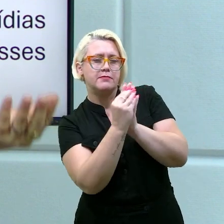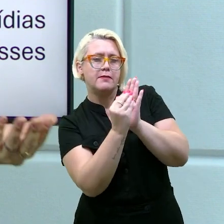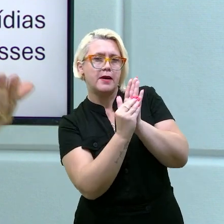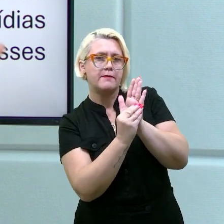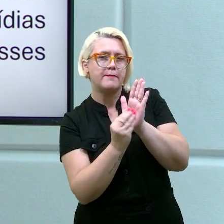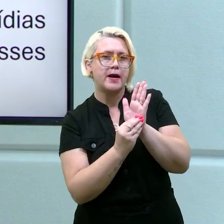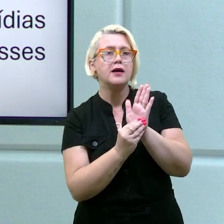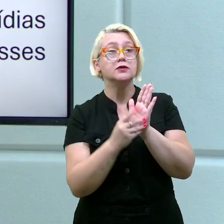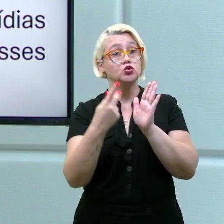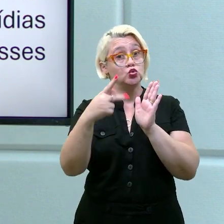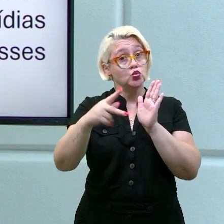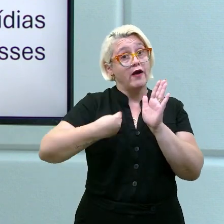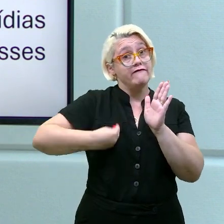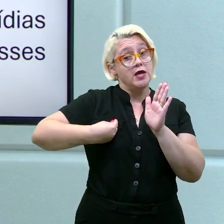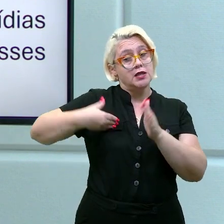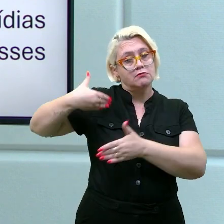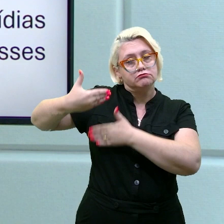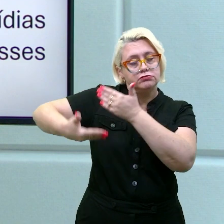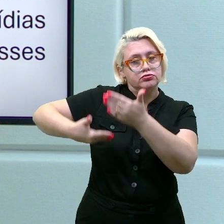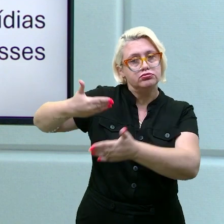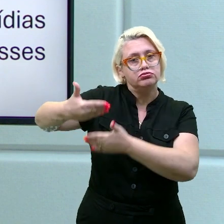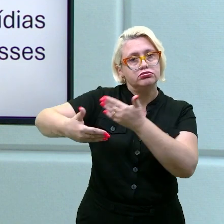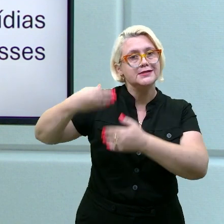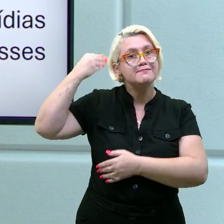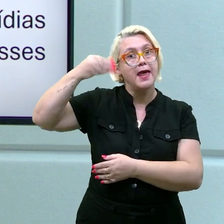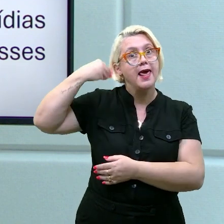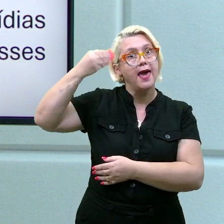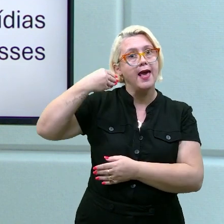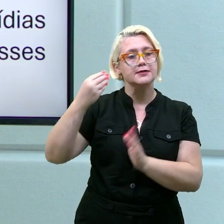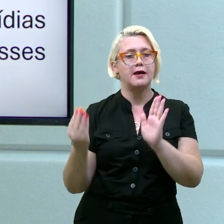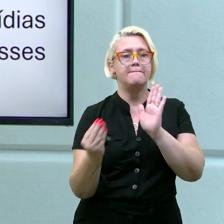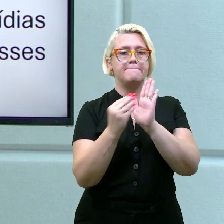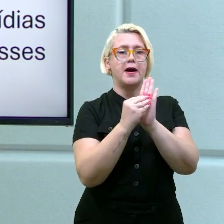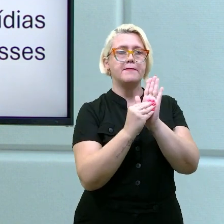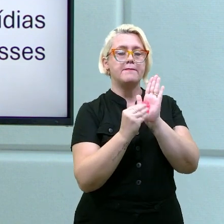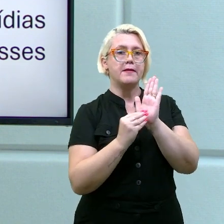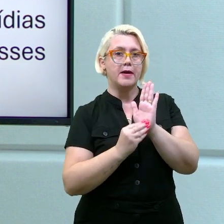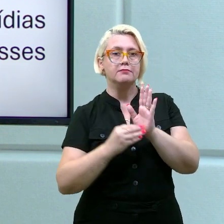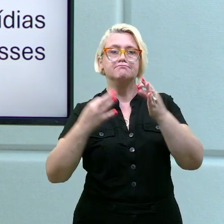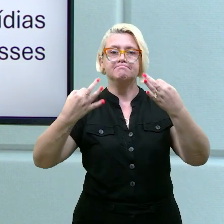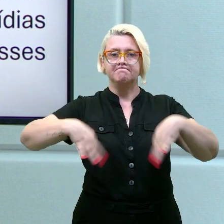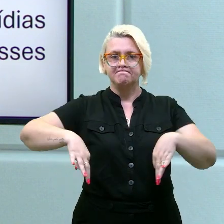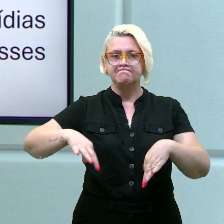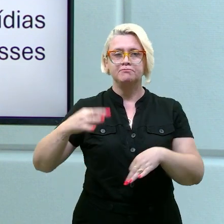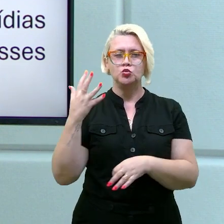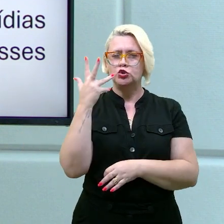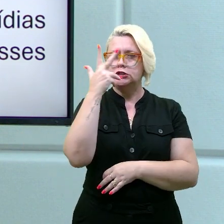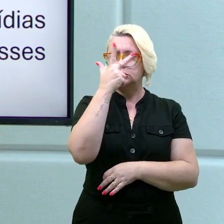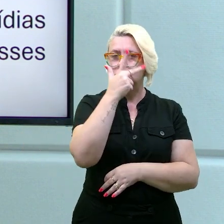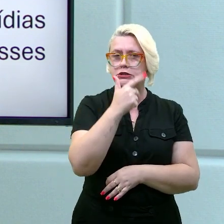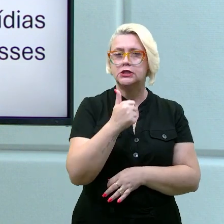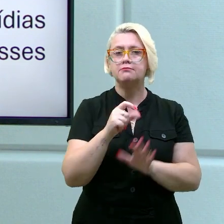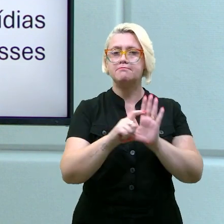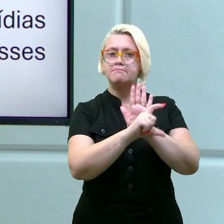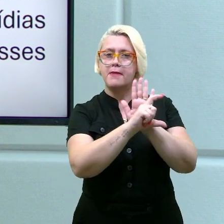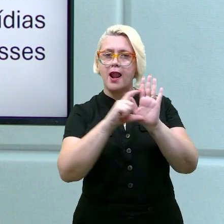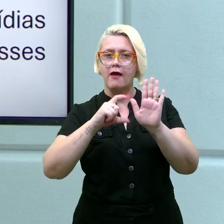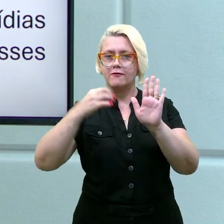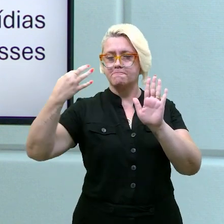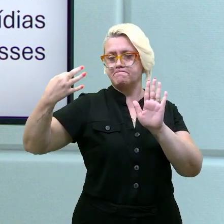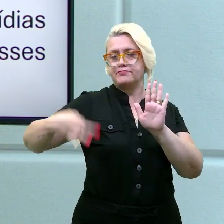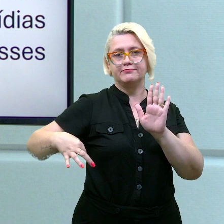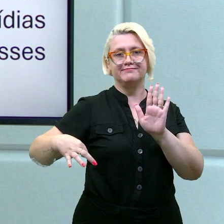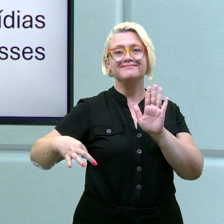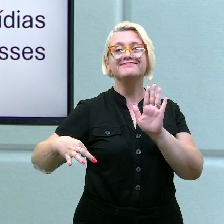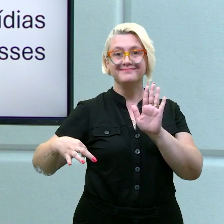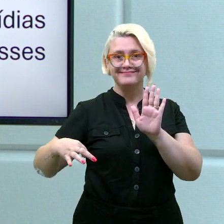ao longo da sua formação, para fazer essa argumentação bem consistente, bem bonita, para aquele parágrafo ficar assim,